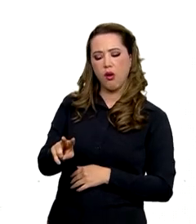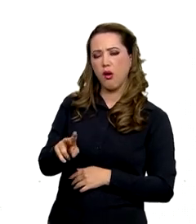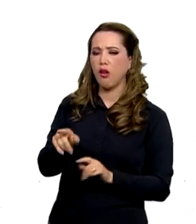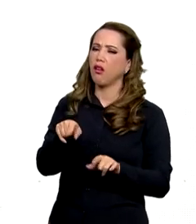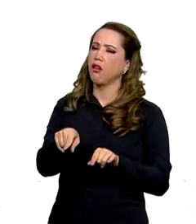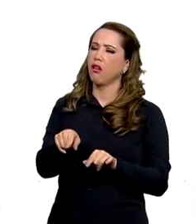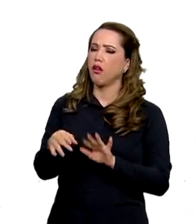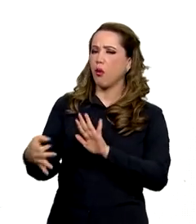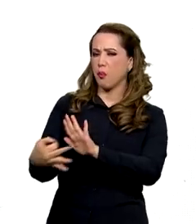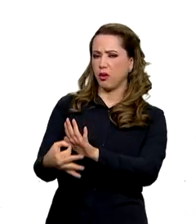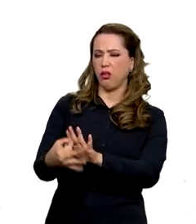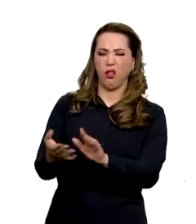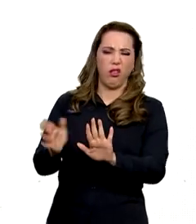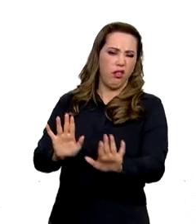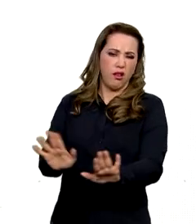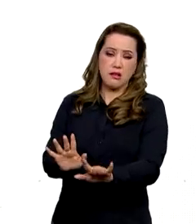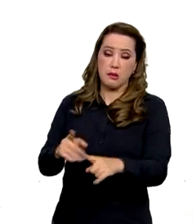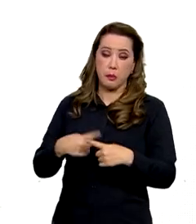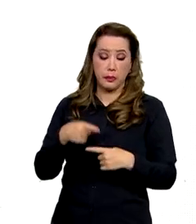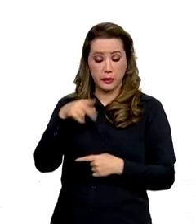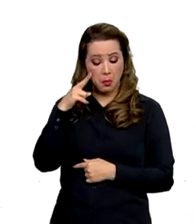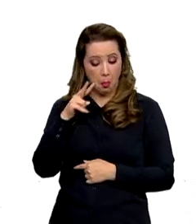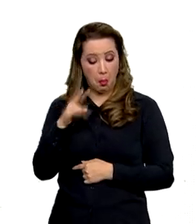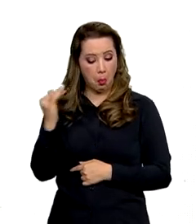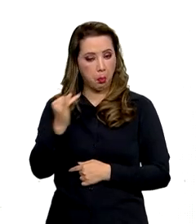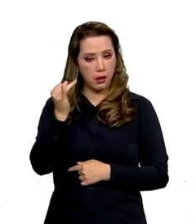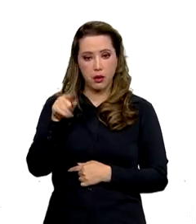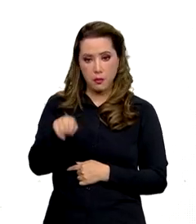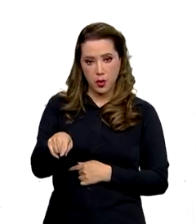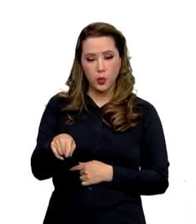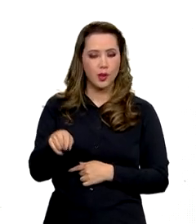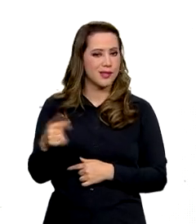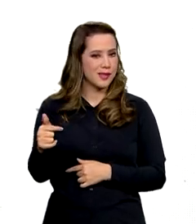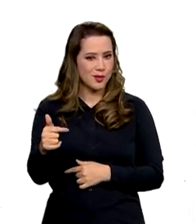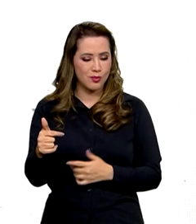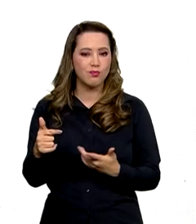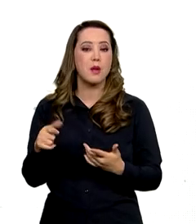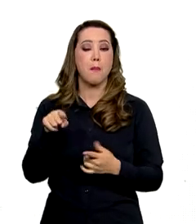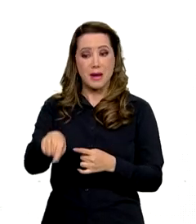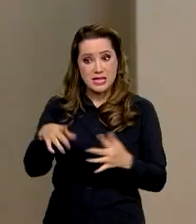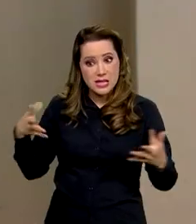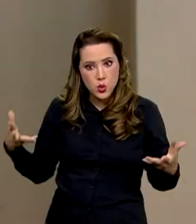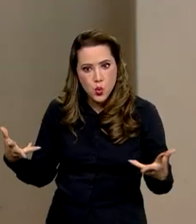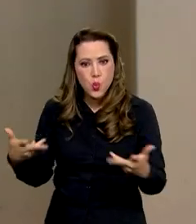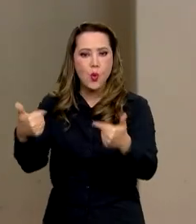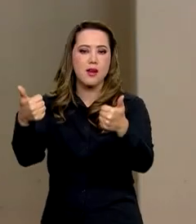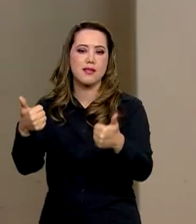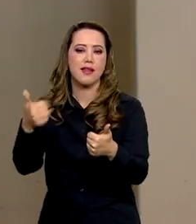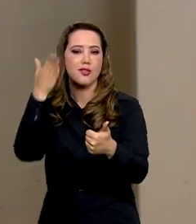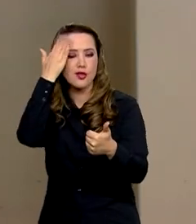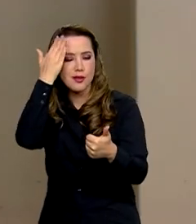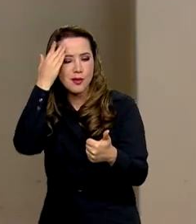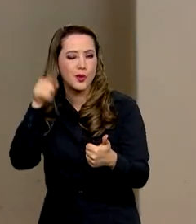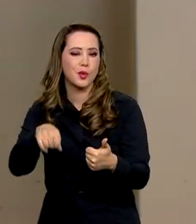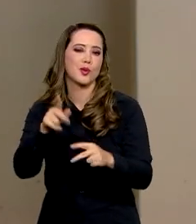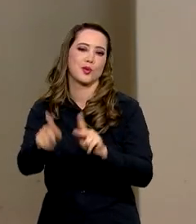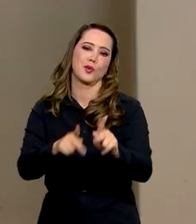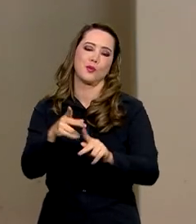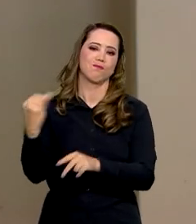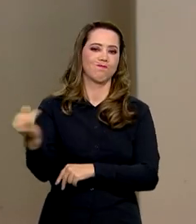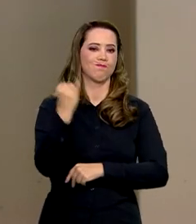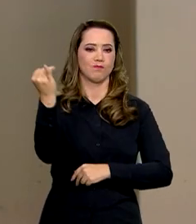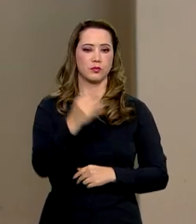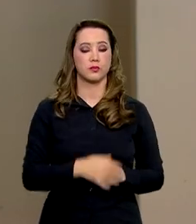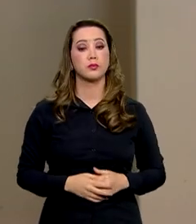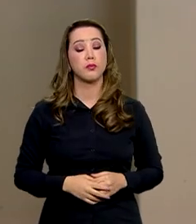não dão importância à qualidade da sabedoria popular. E vale lembrar que